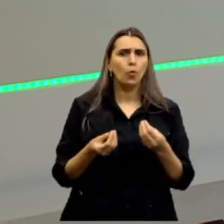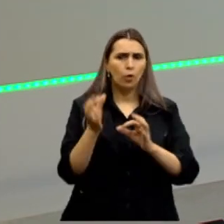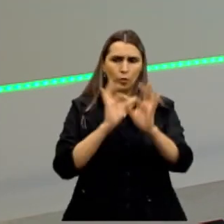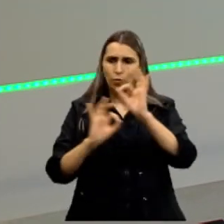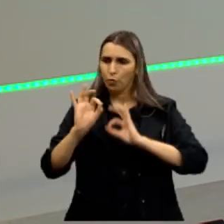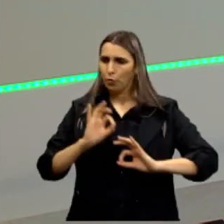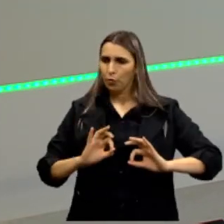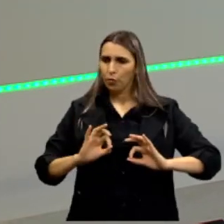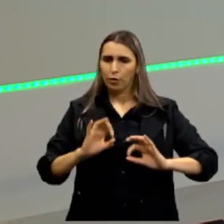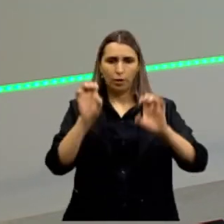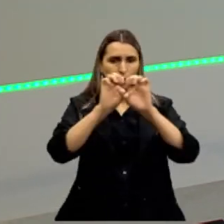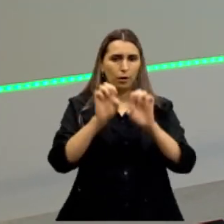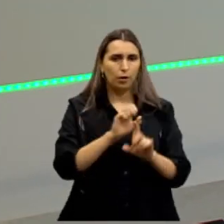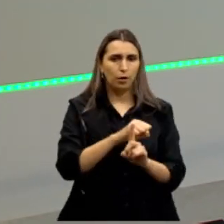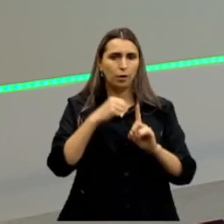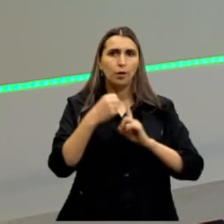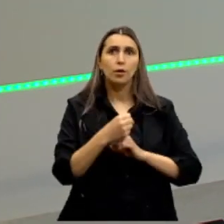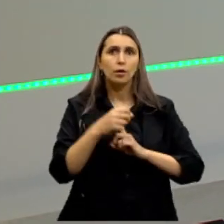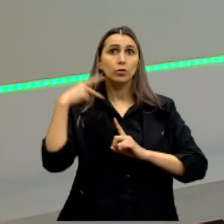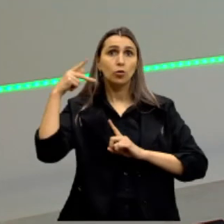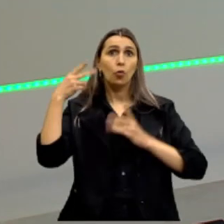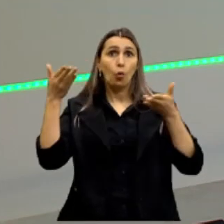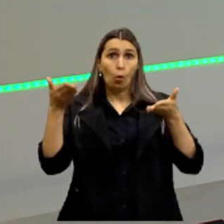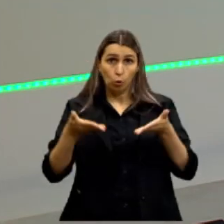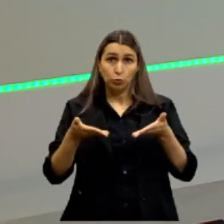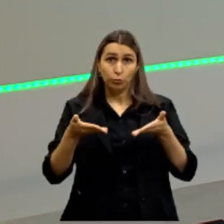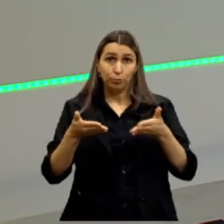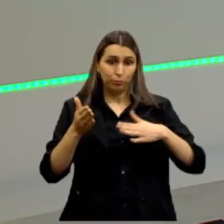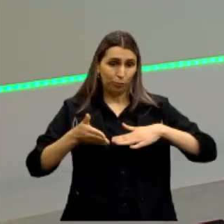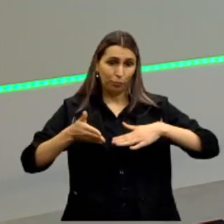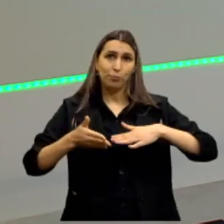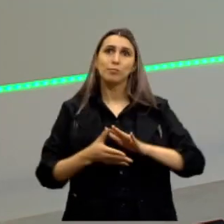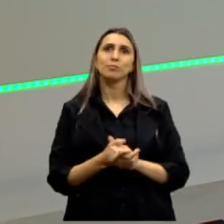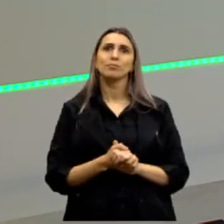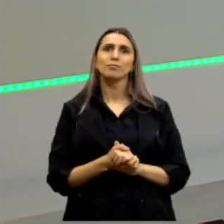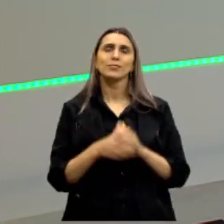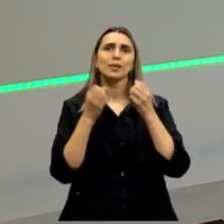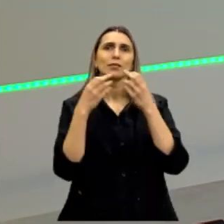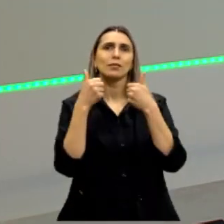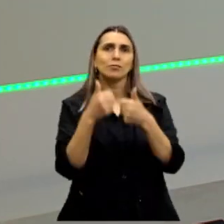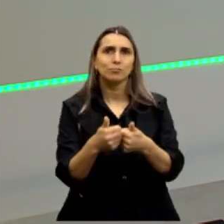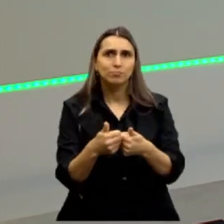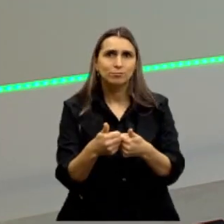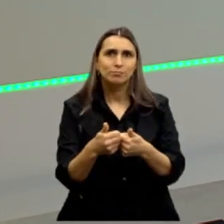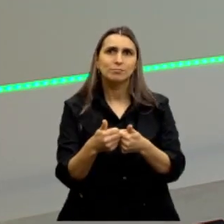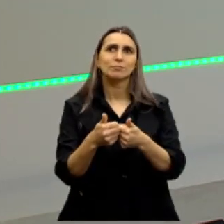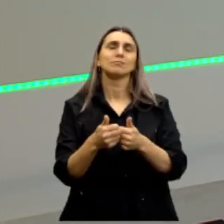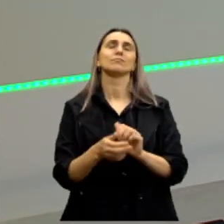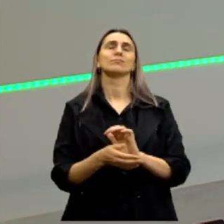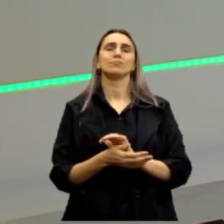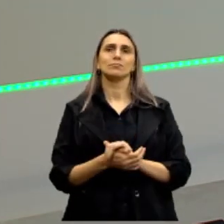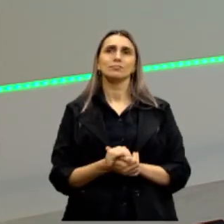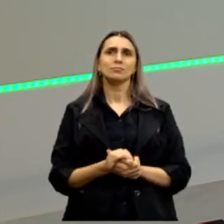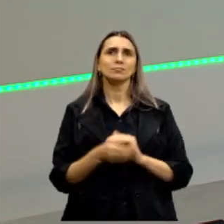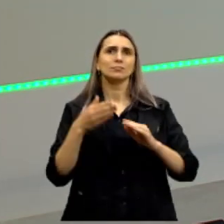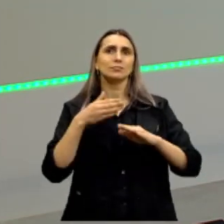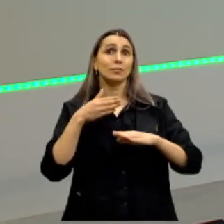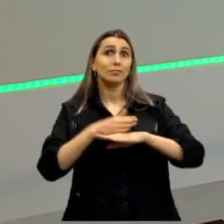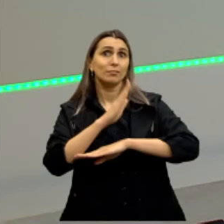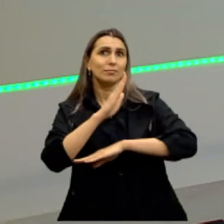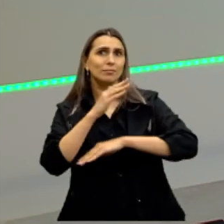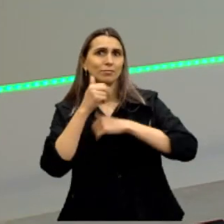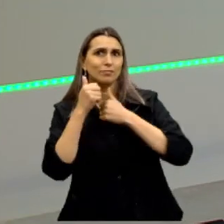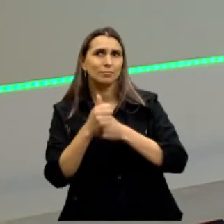estrutura social e a organização política hoje? Fiquem bem e partiu passar,